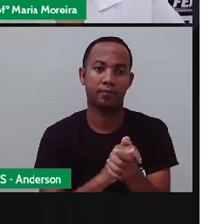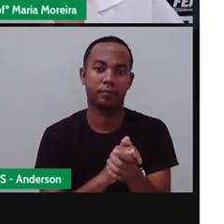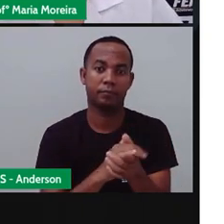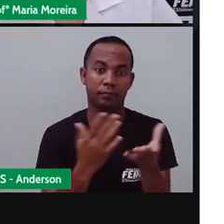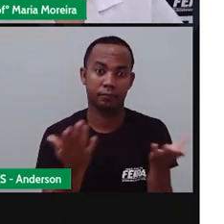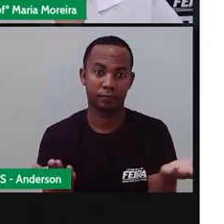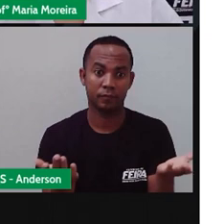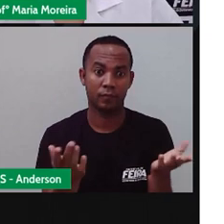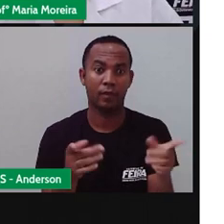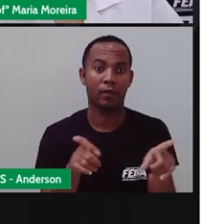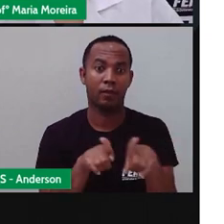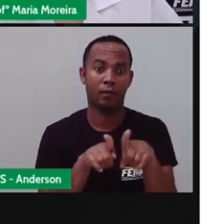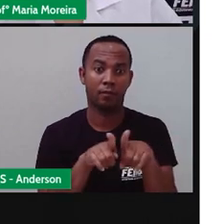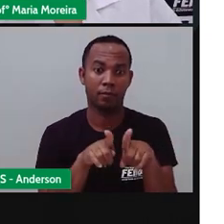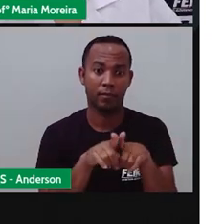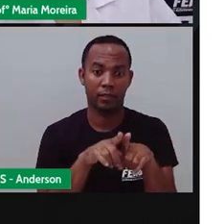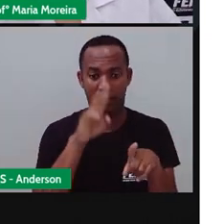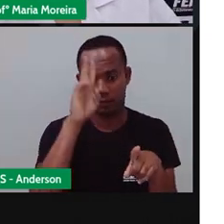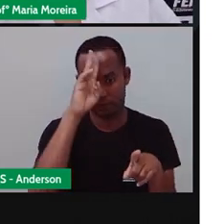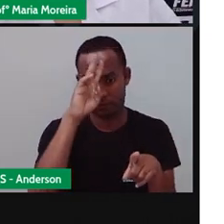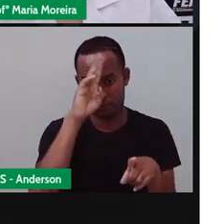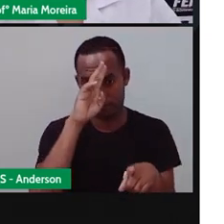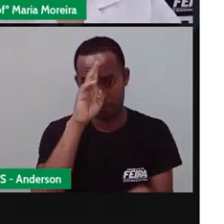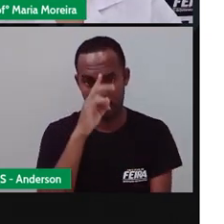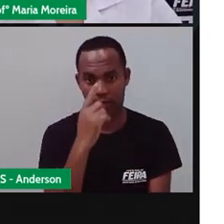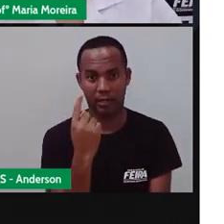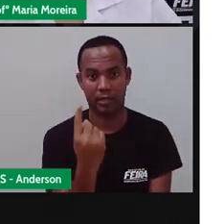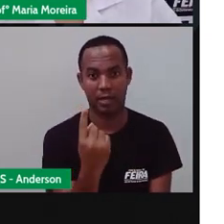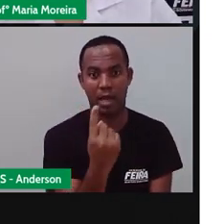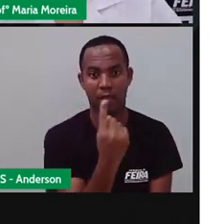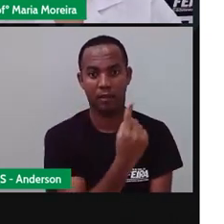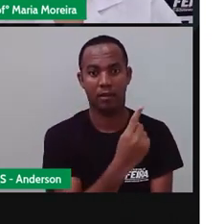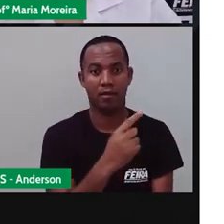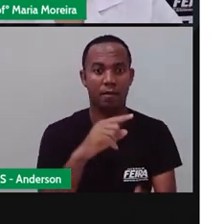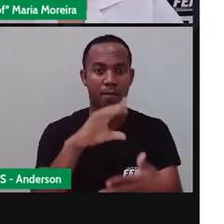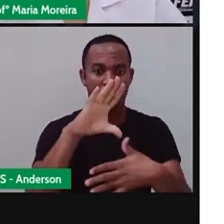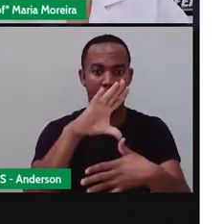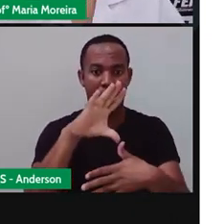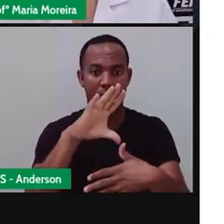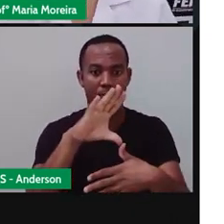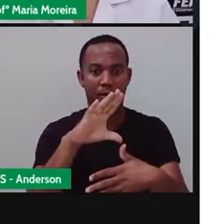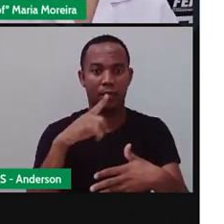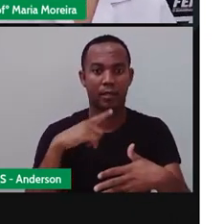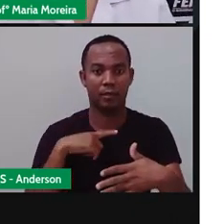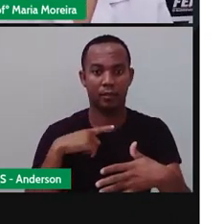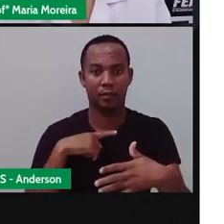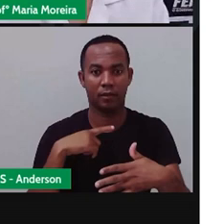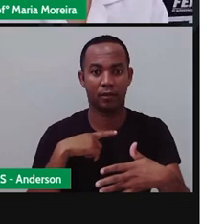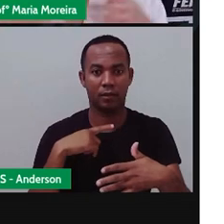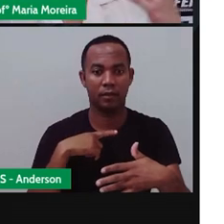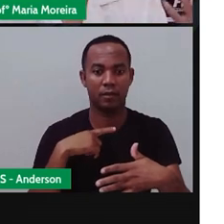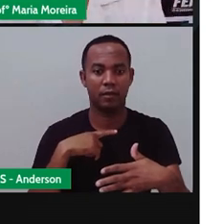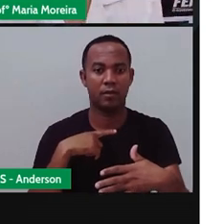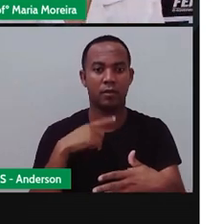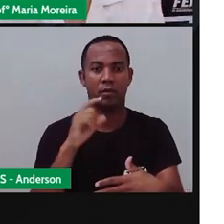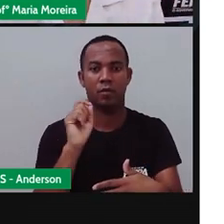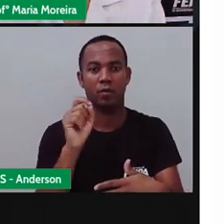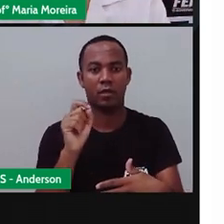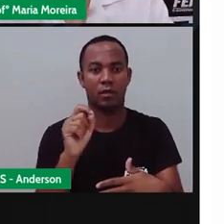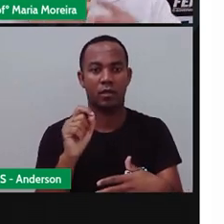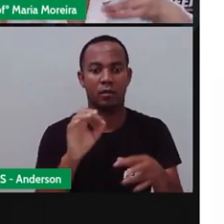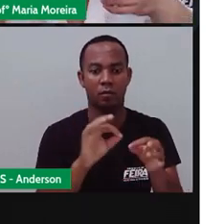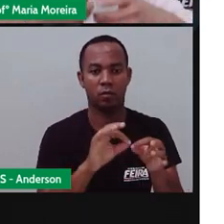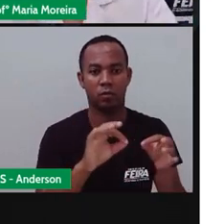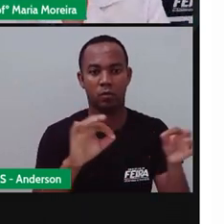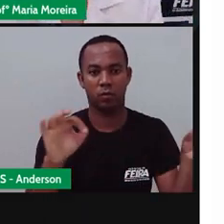Bom, vale lembrar que cada mapa tem a sua própria escala. Por isso que a gente vai ter mapas, vamos ter mapas, né?